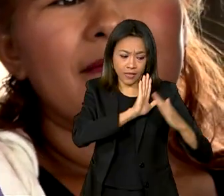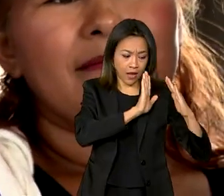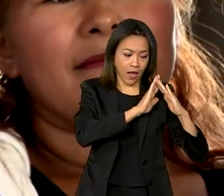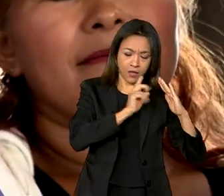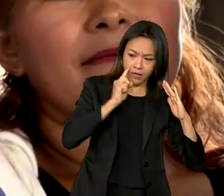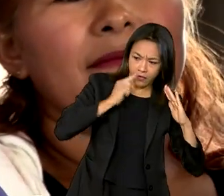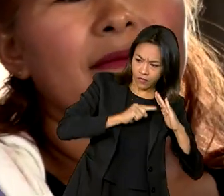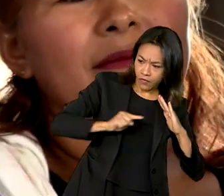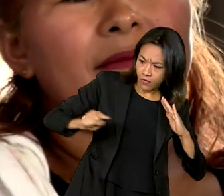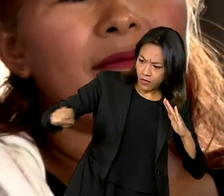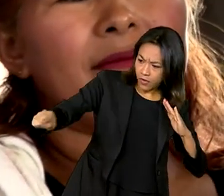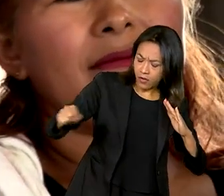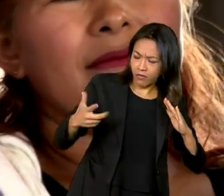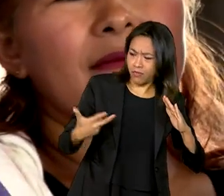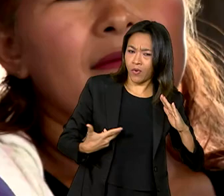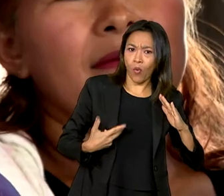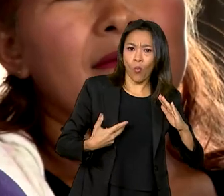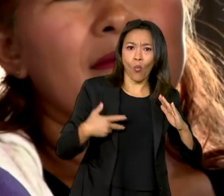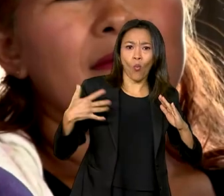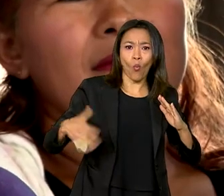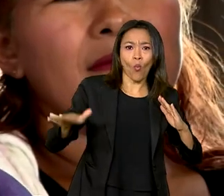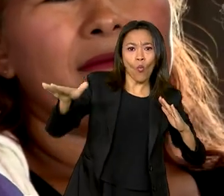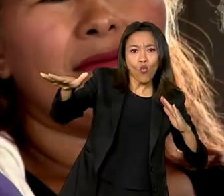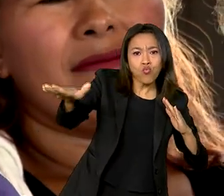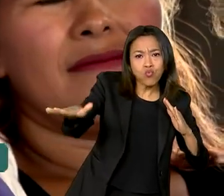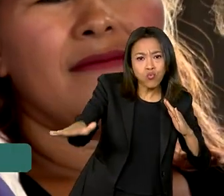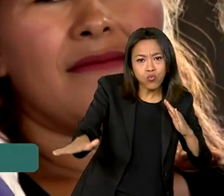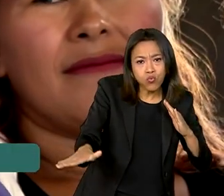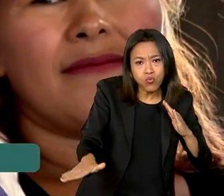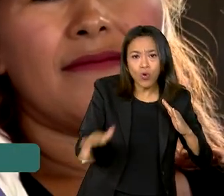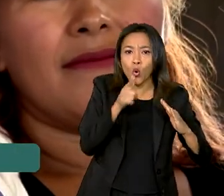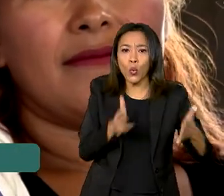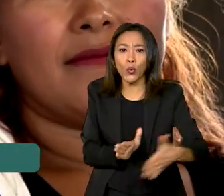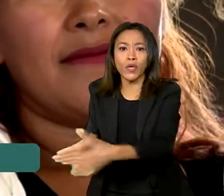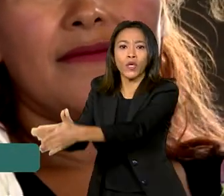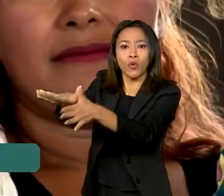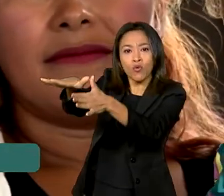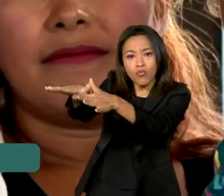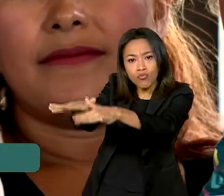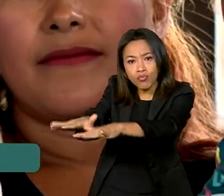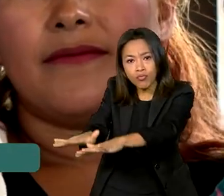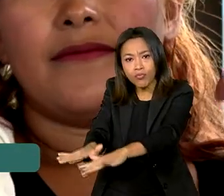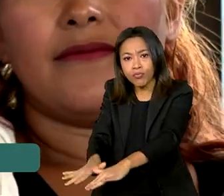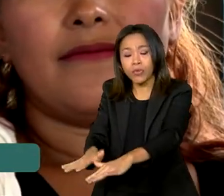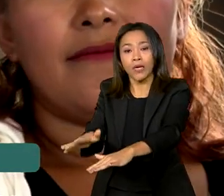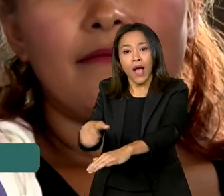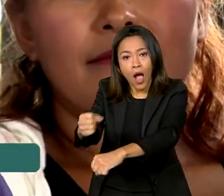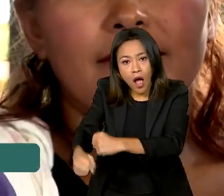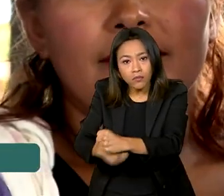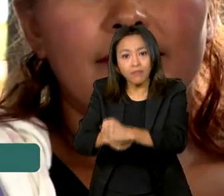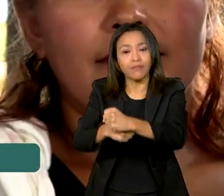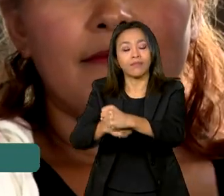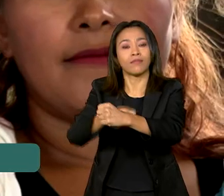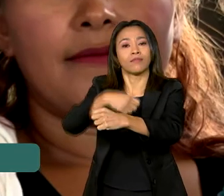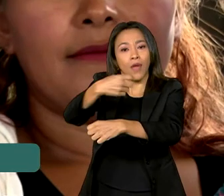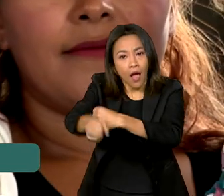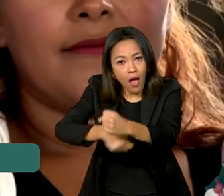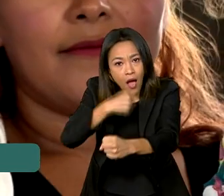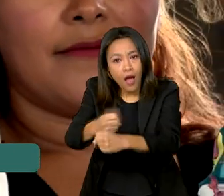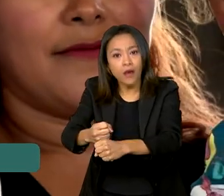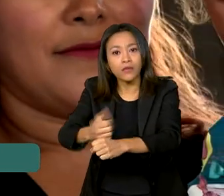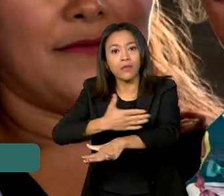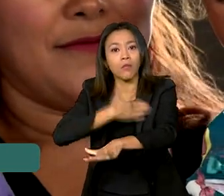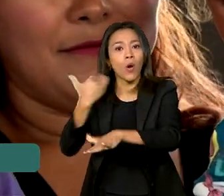quantos metros nós não temos de baixa do rio? A cada ano a gente está perdendo a quantidade de